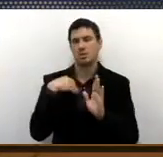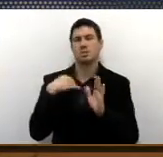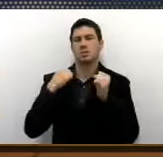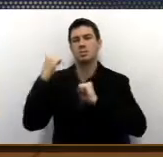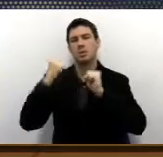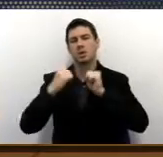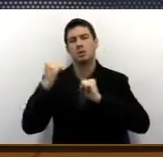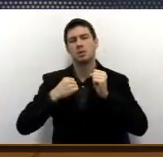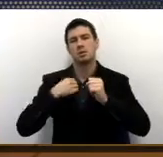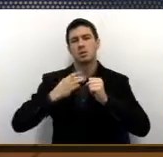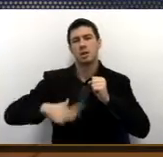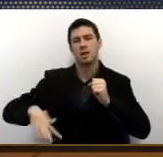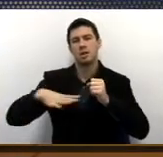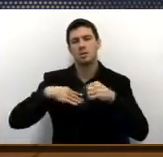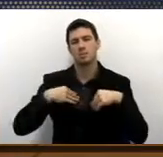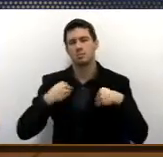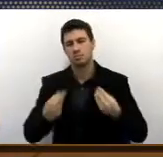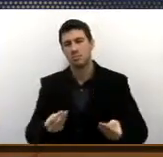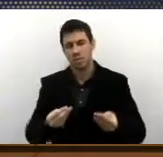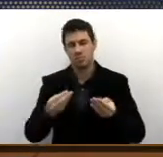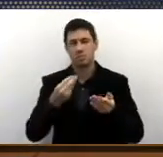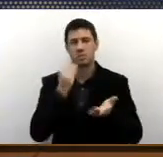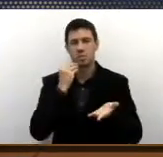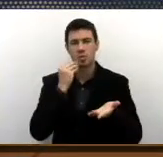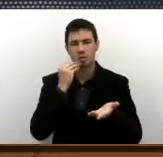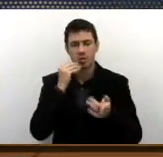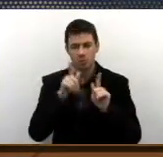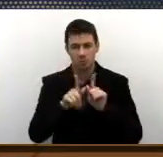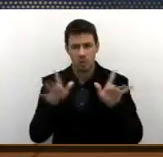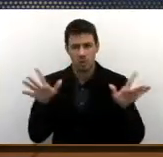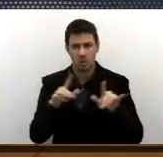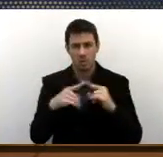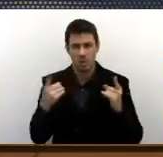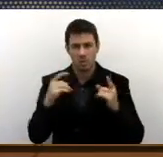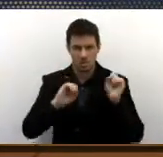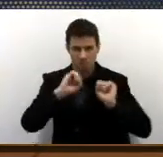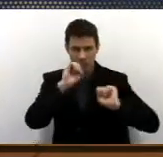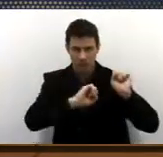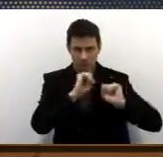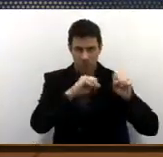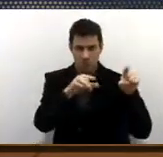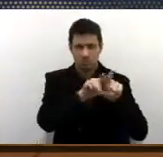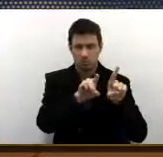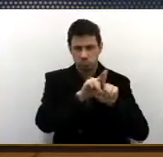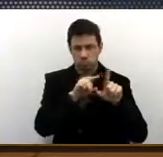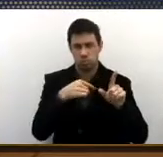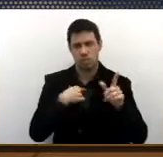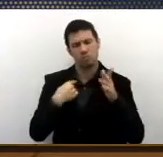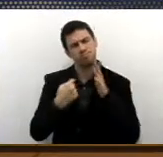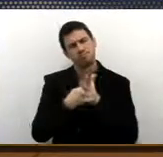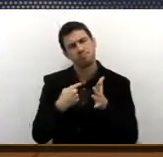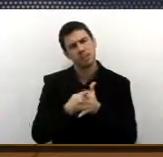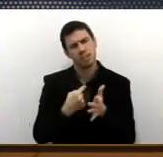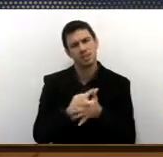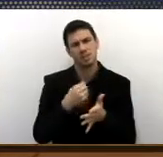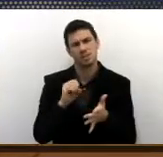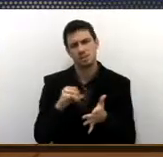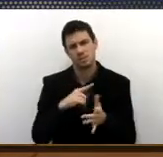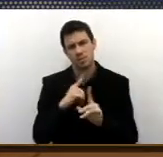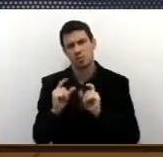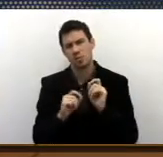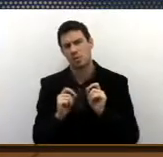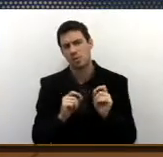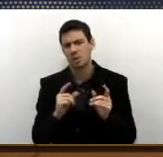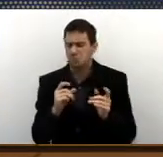dar exclusividade para os guarulhenses. aí a empresa, ela também, elas nos questionam e nos cobram o seguinte,